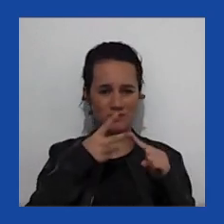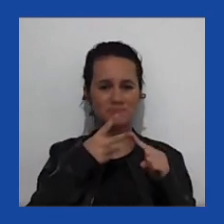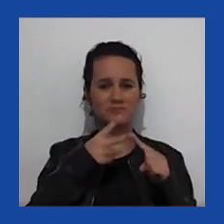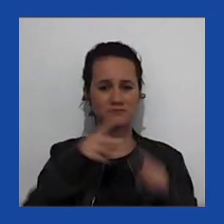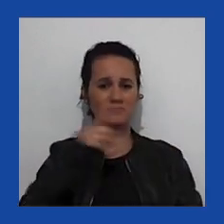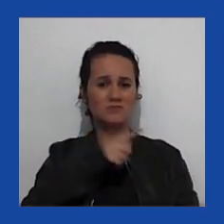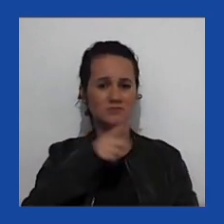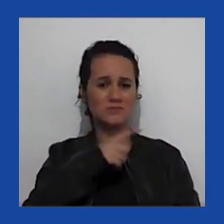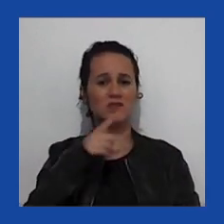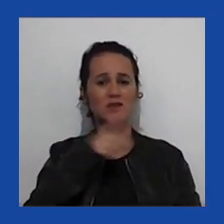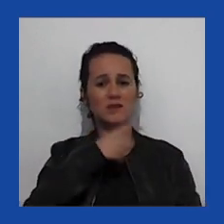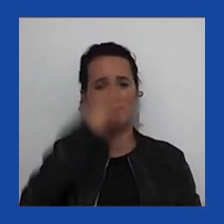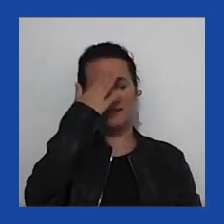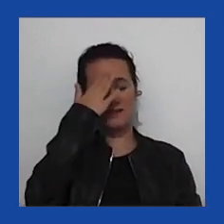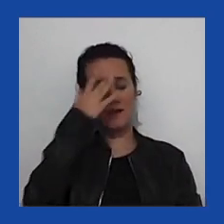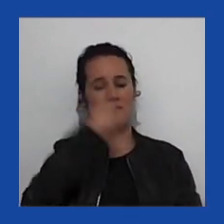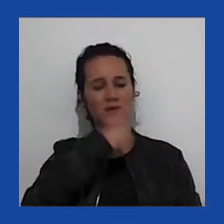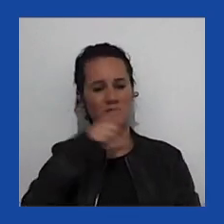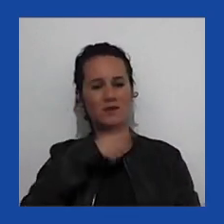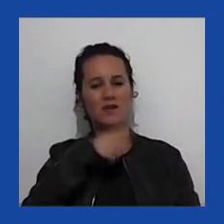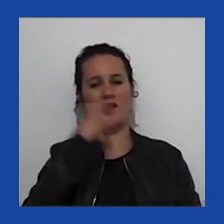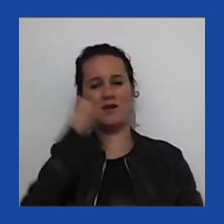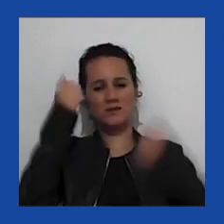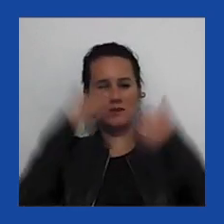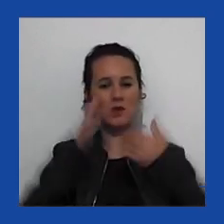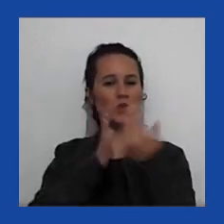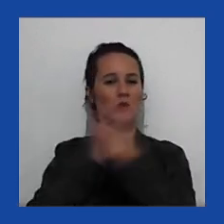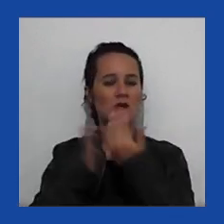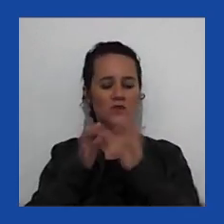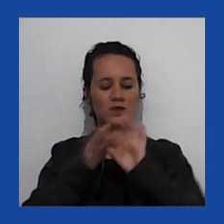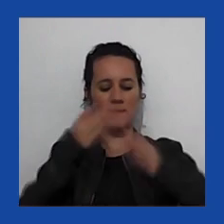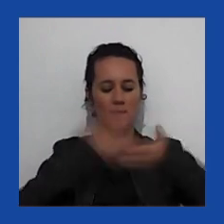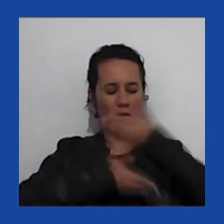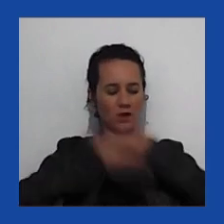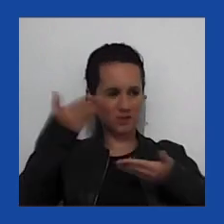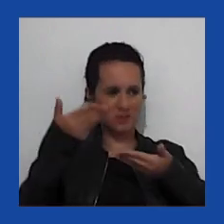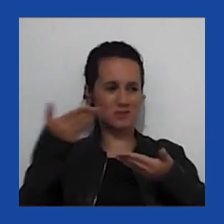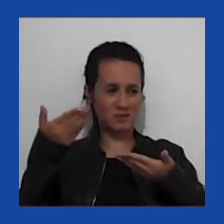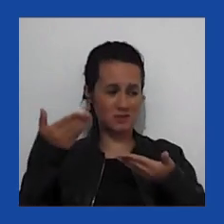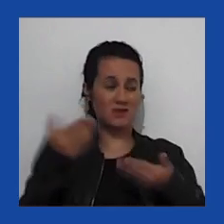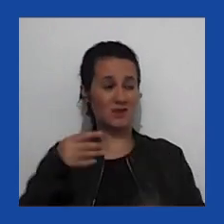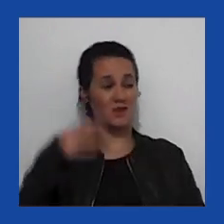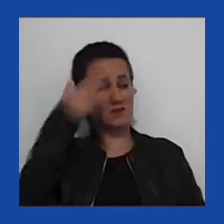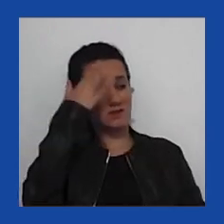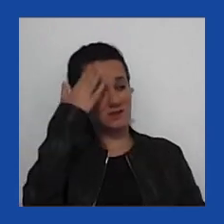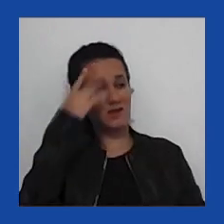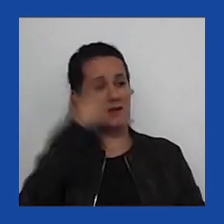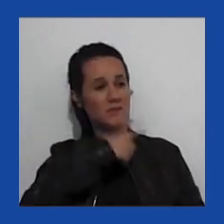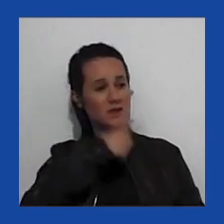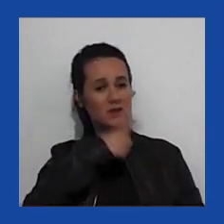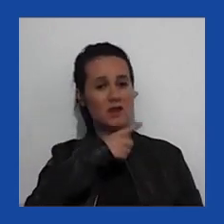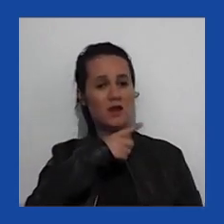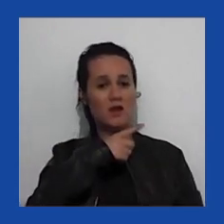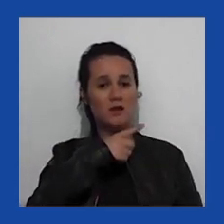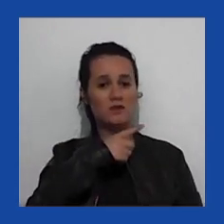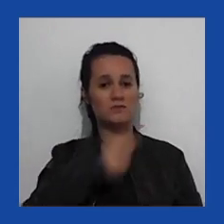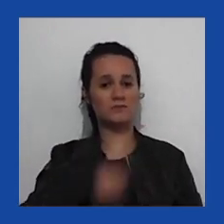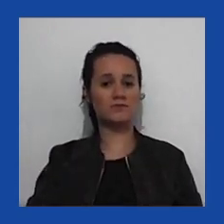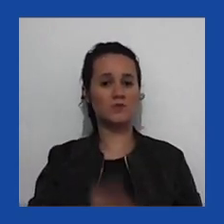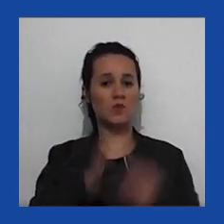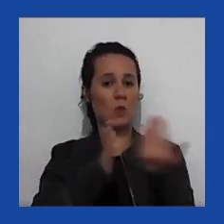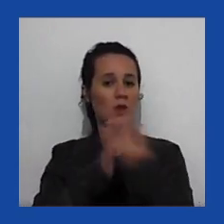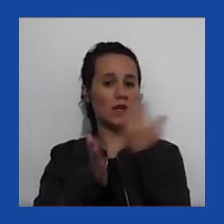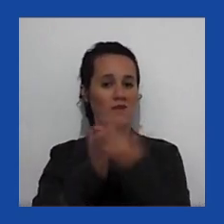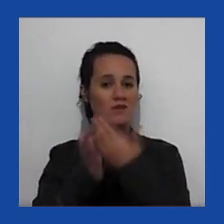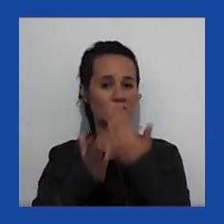Ziblatt e Steve Levitsky no livro Como Democracias Morem, e Acha Munk e Aena no livro